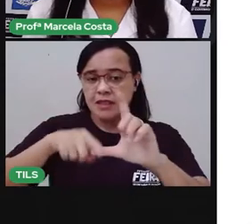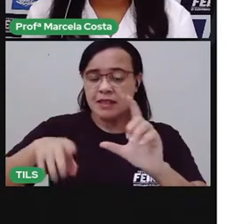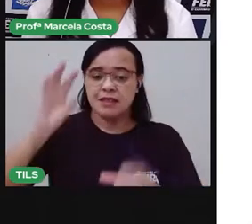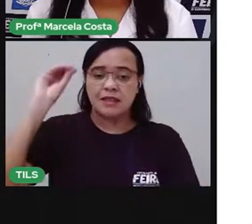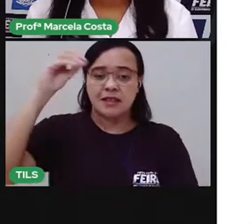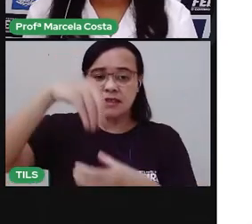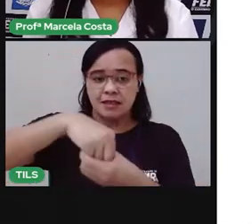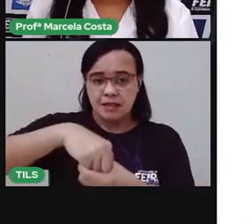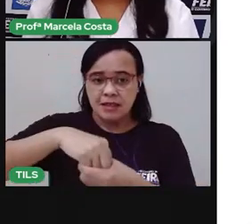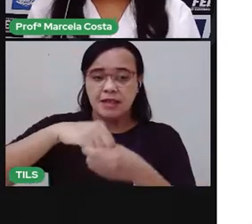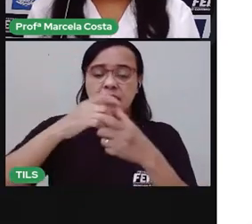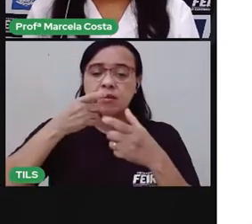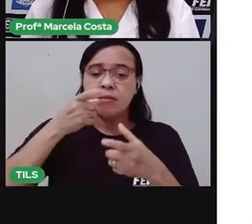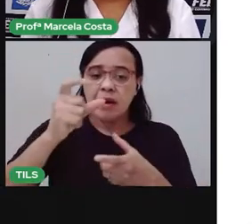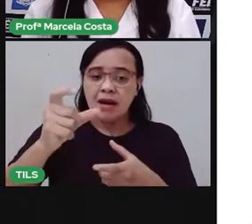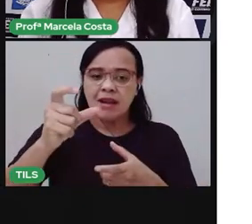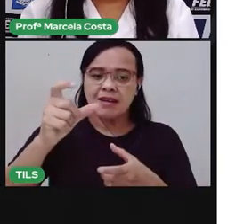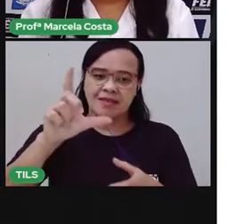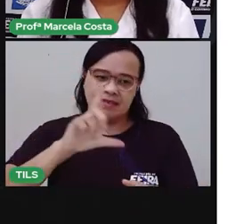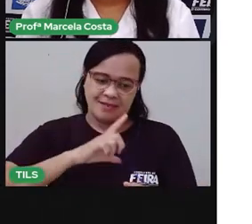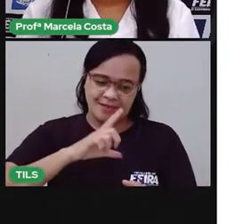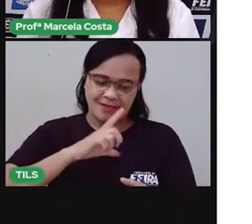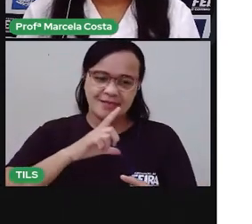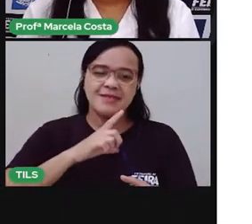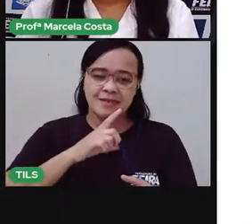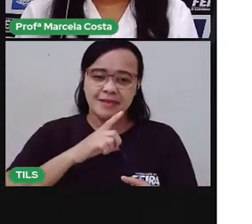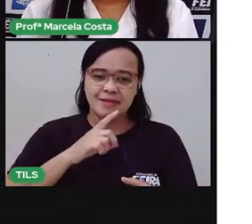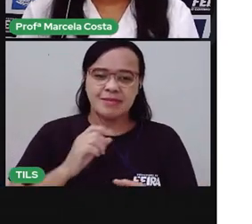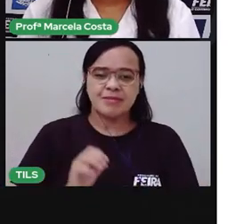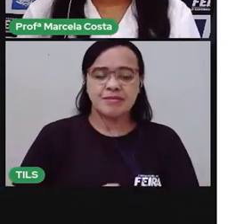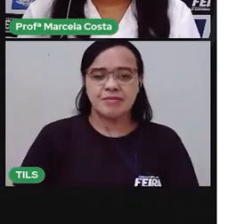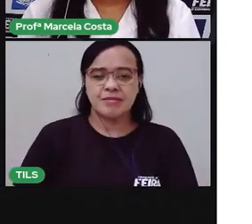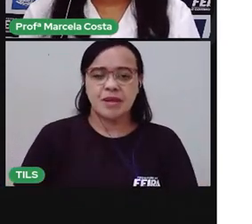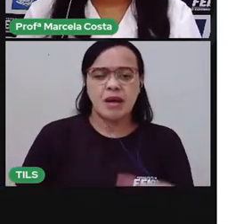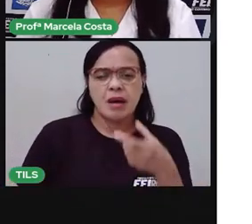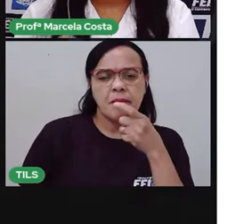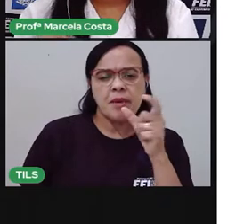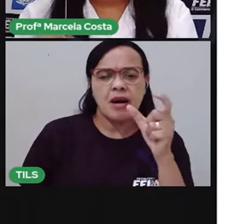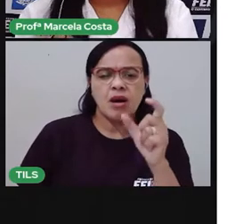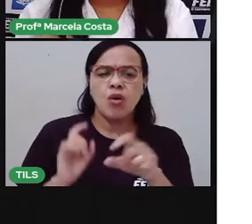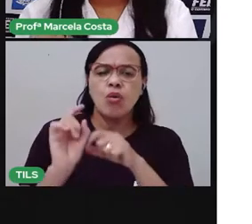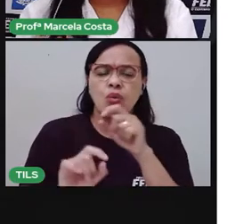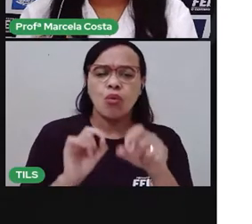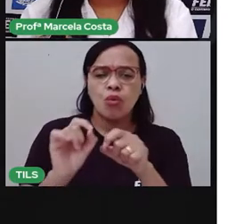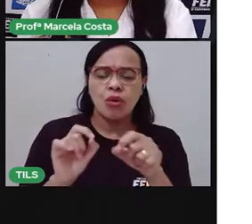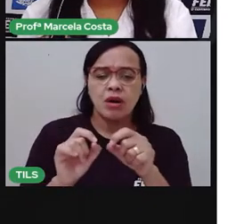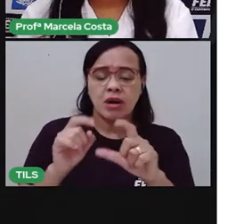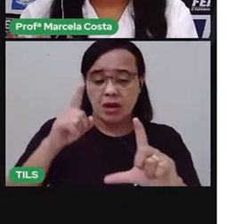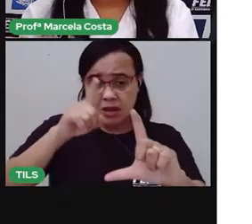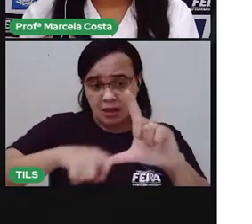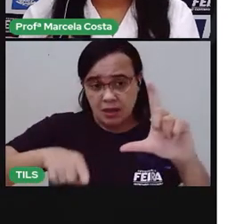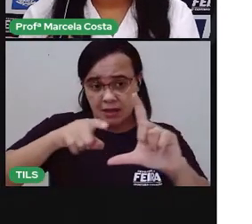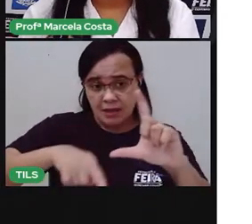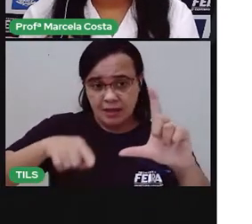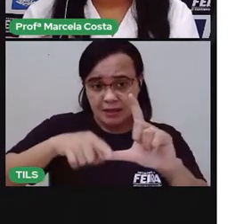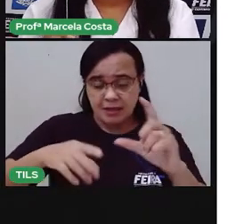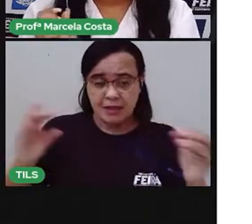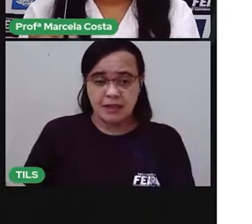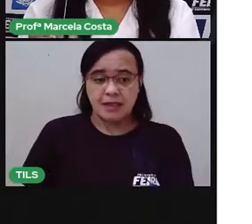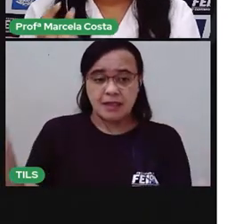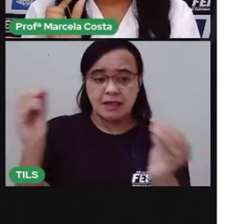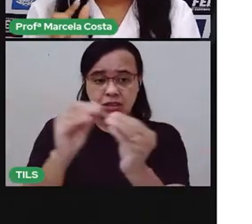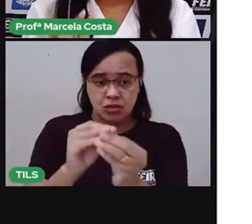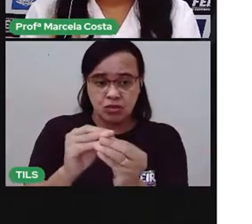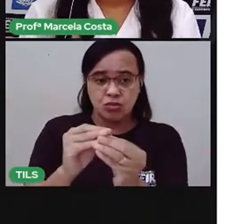palavra. Uma palavra é composta por letras que juntas,